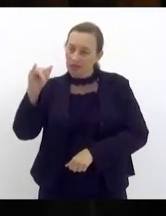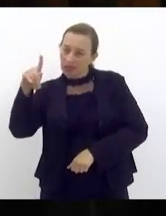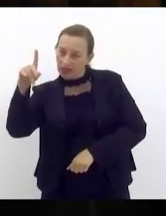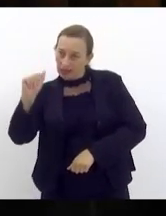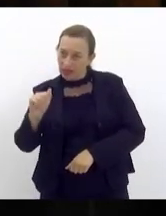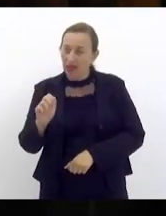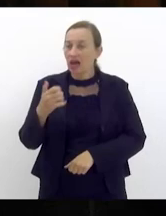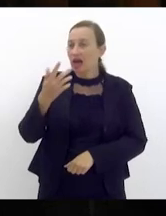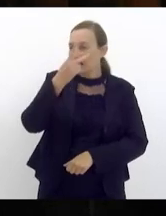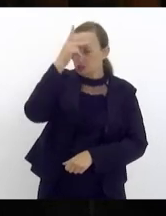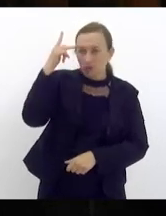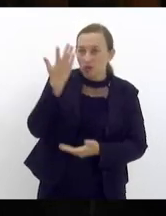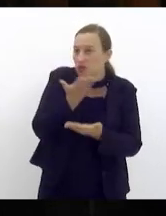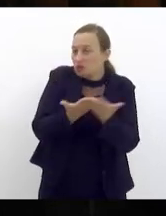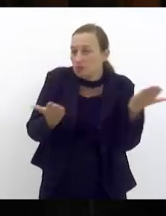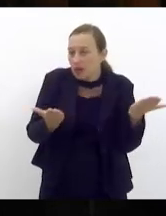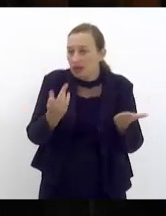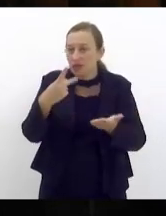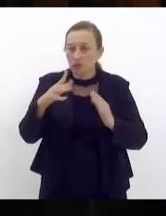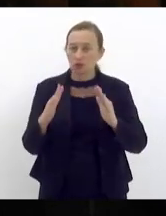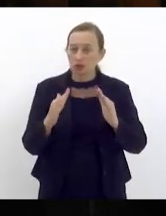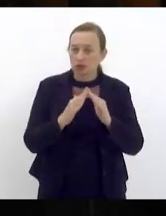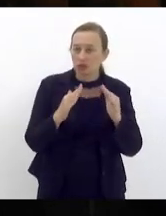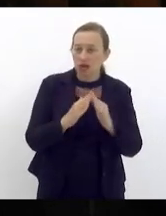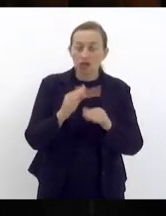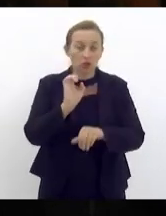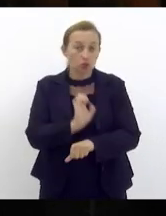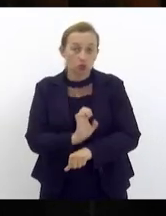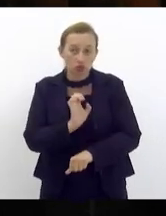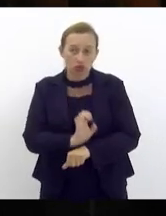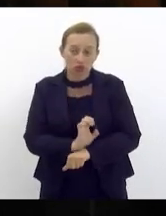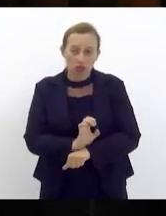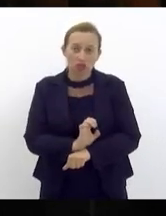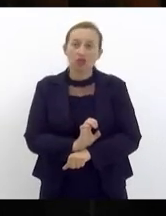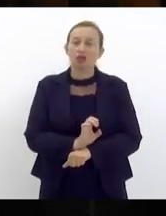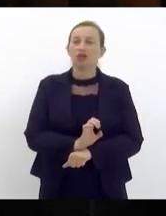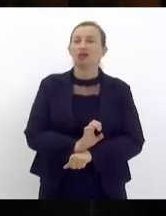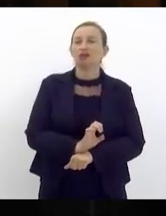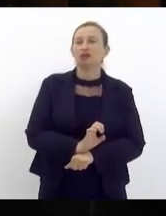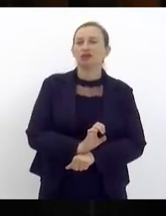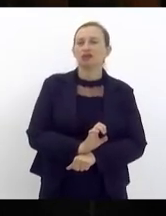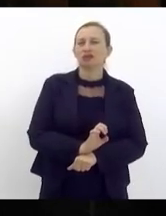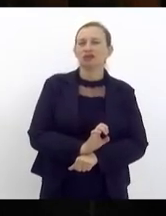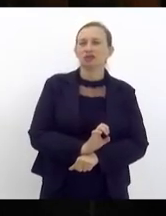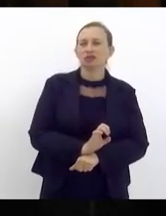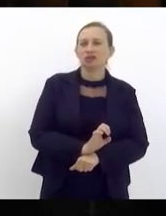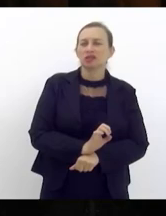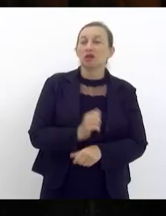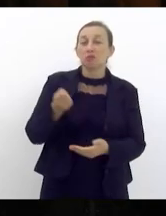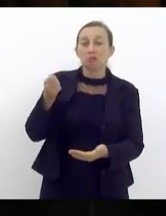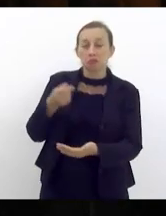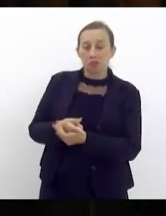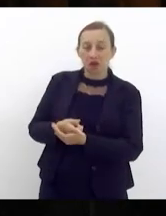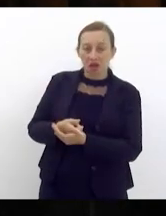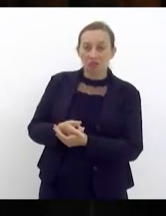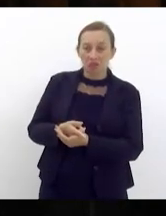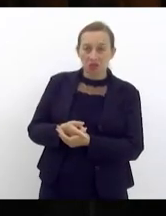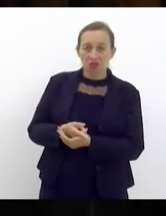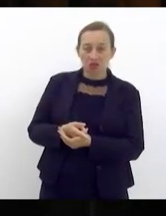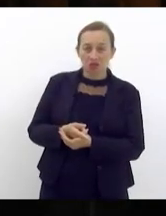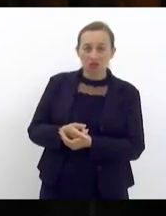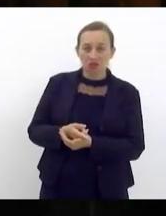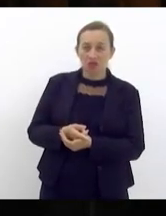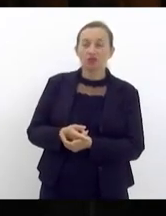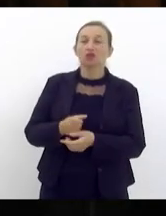pessoas perdem as suas residências que o estado a prefeitura efetue o pagamento do aluguel